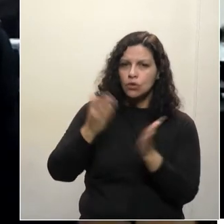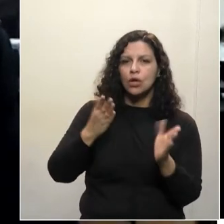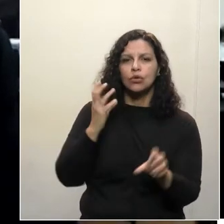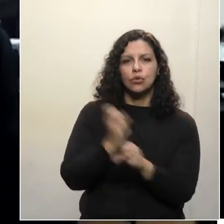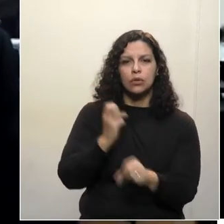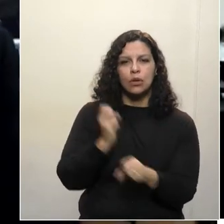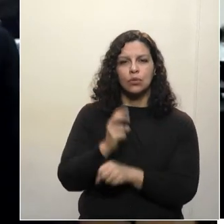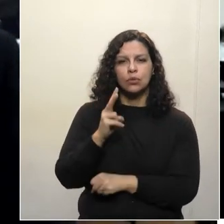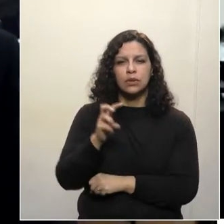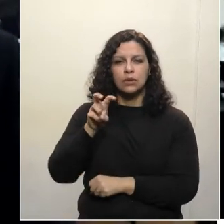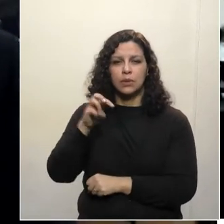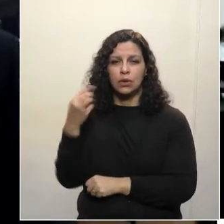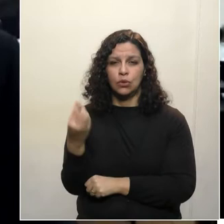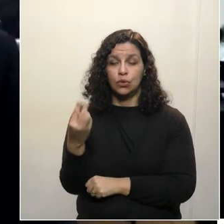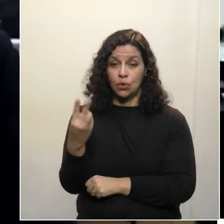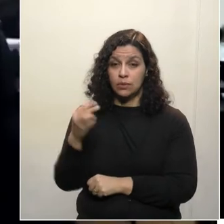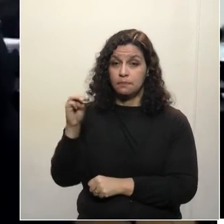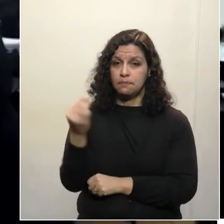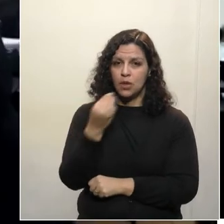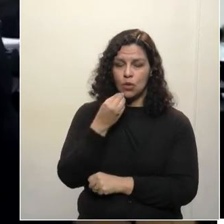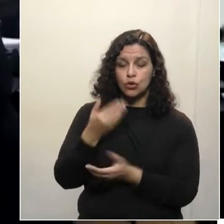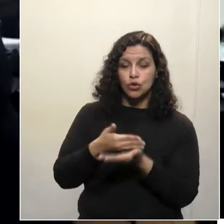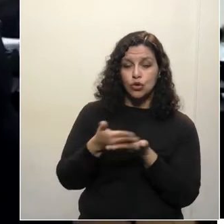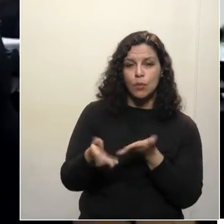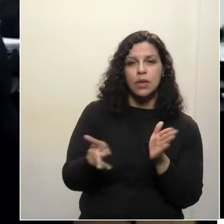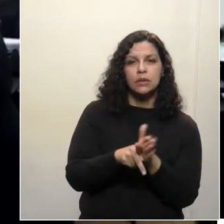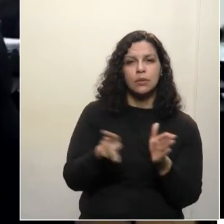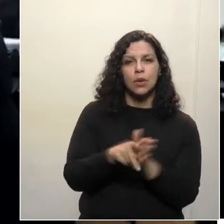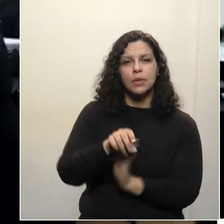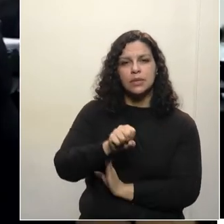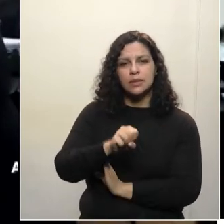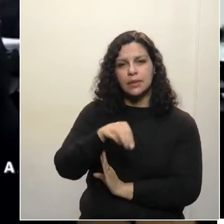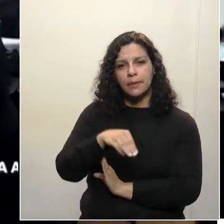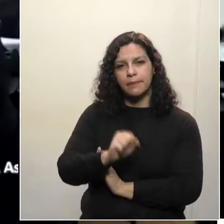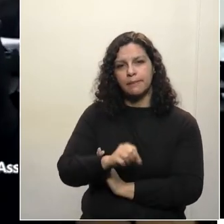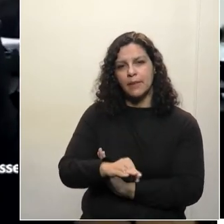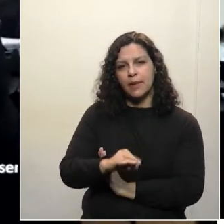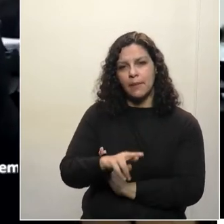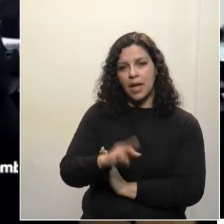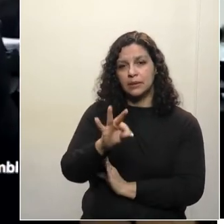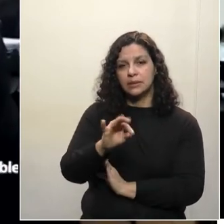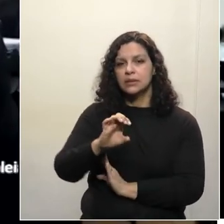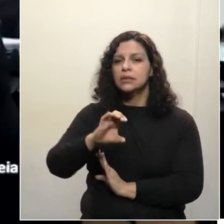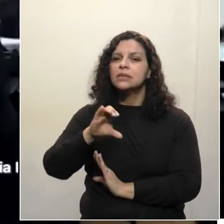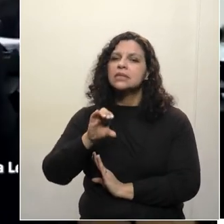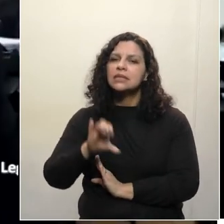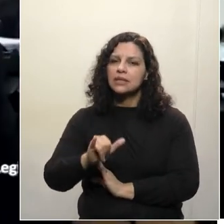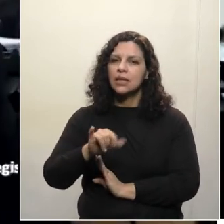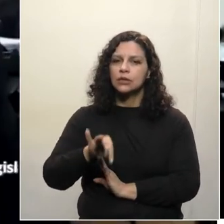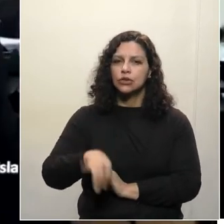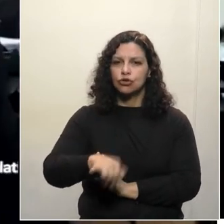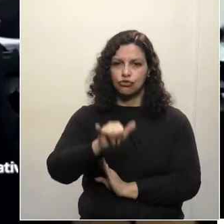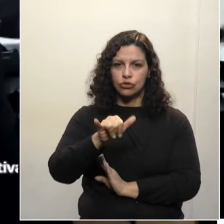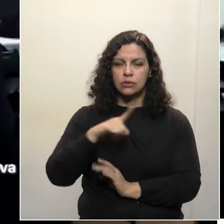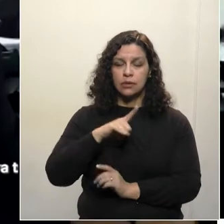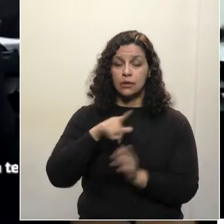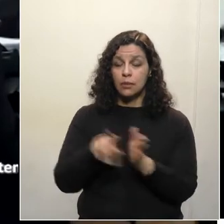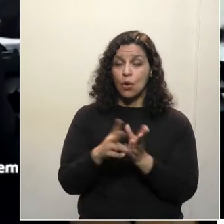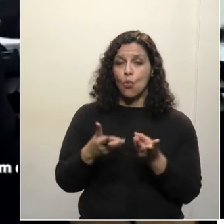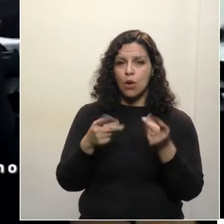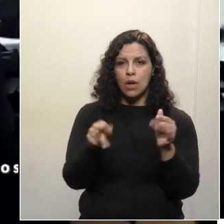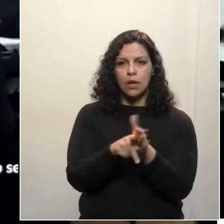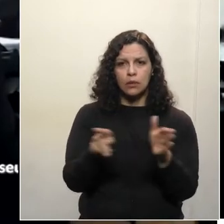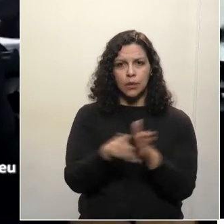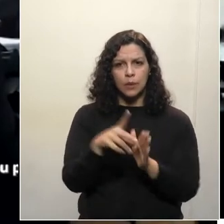252 milhões, e teremos o lançamento do projeto Smart City. Portanto, fantástico, é possível também monitorar a qualidade